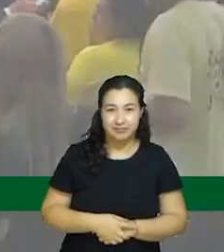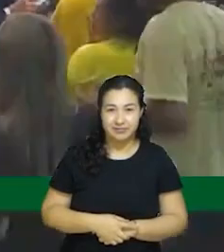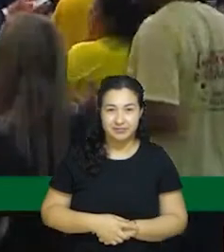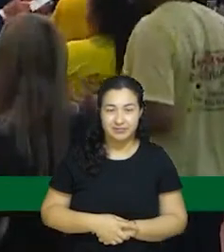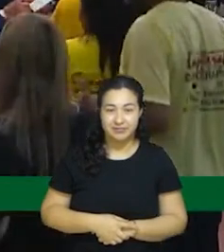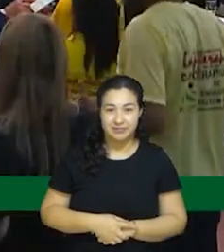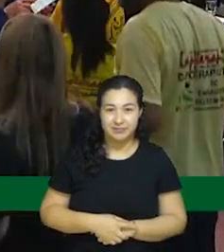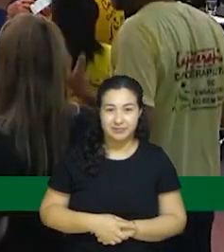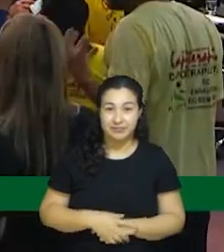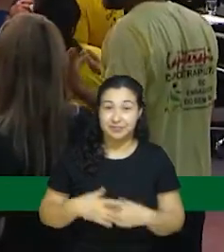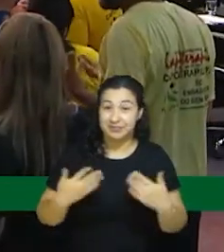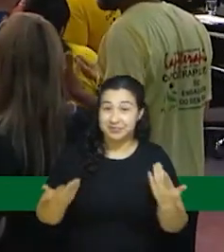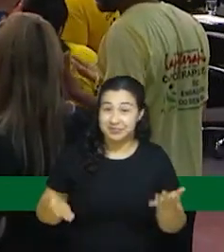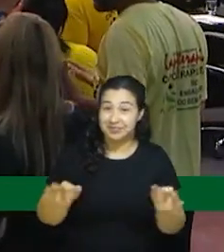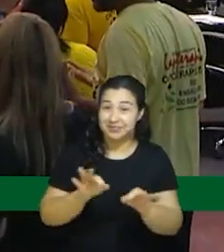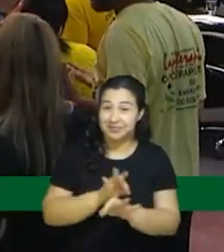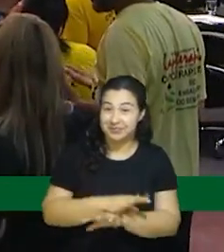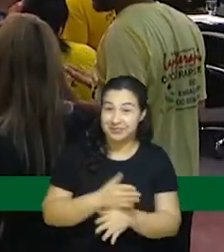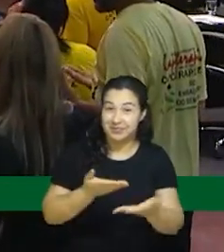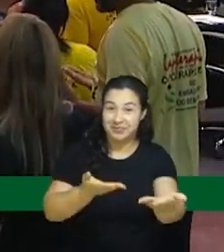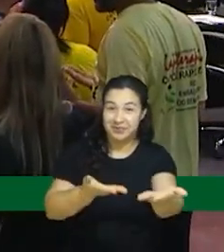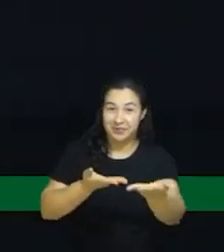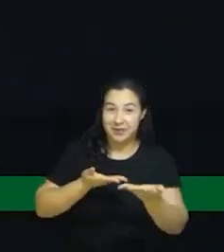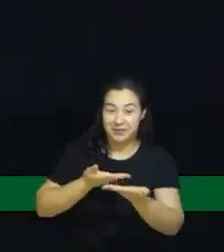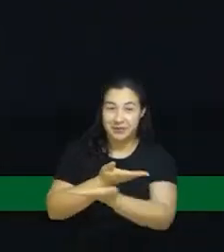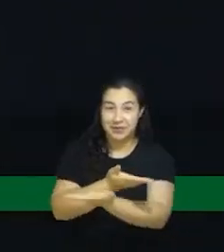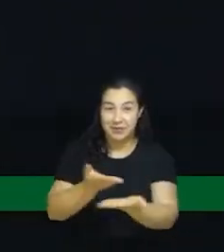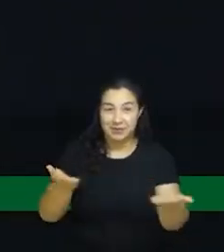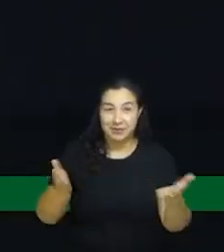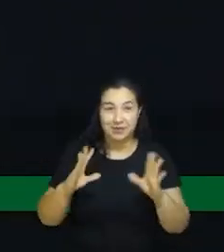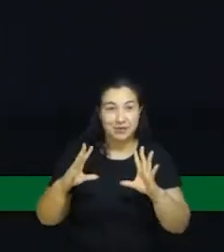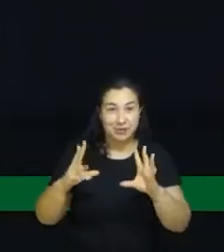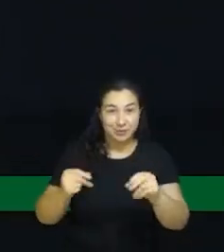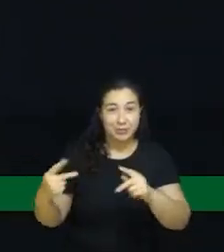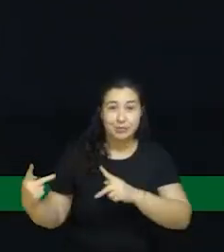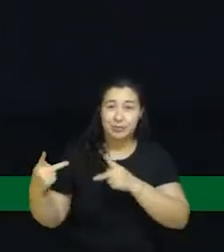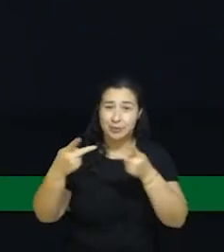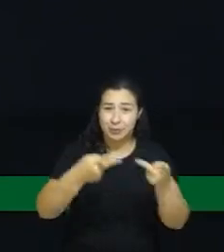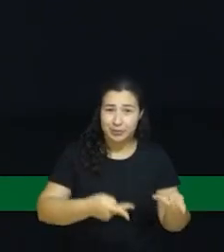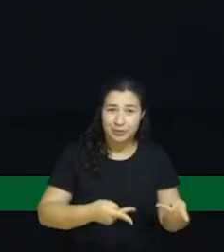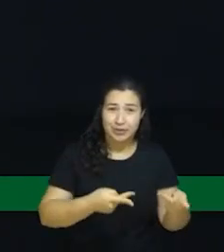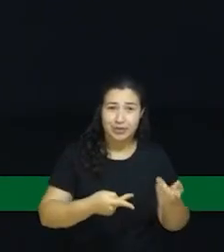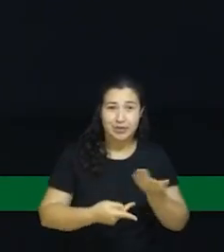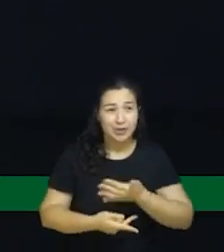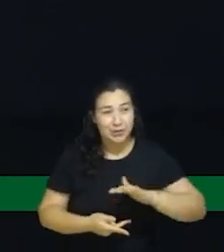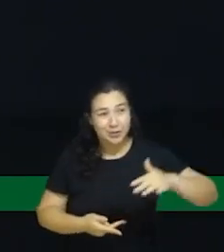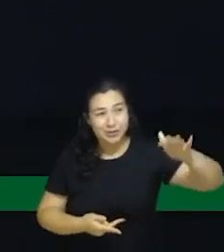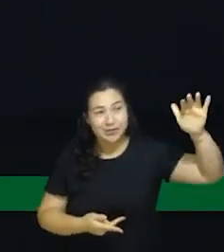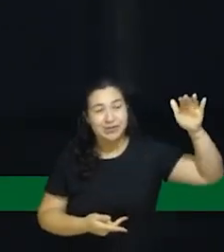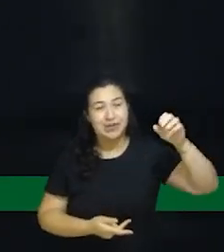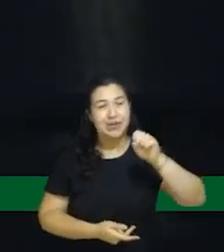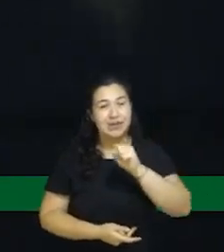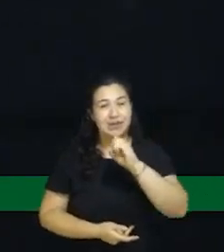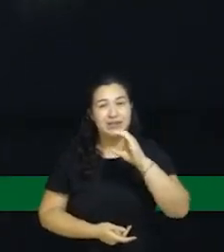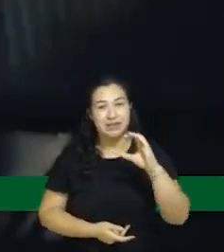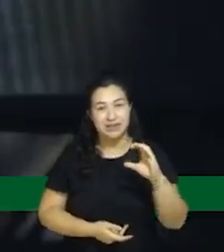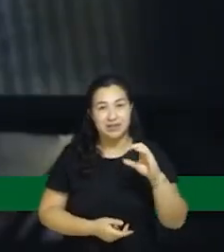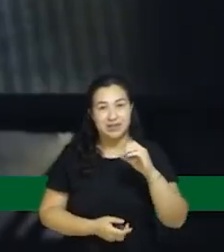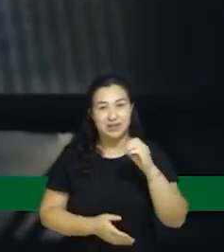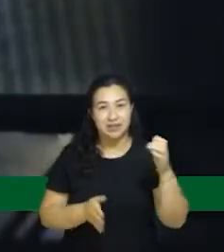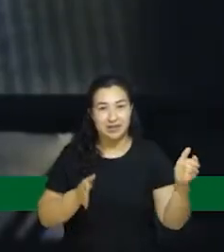Então, só para finalizar, fica o convite para os senhores todos virem conhecer o Serra Catarina em 2025.